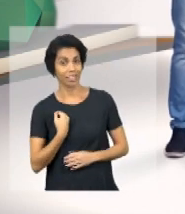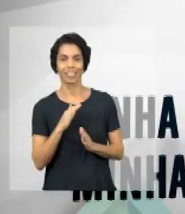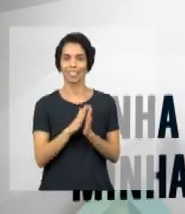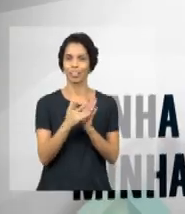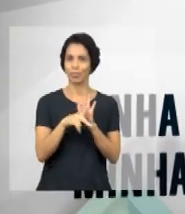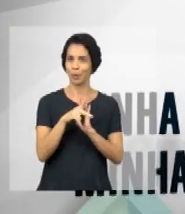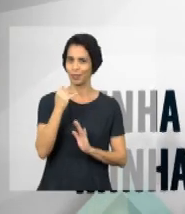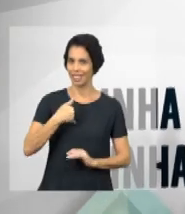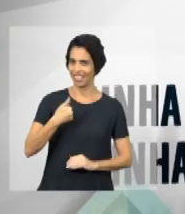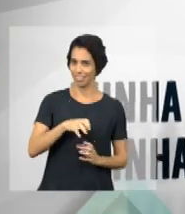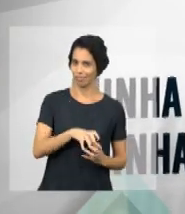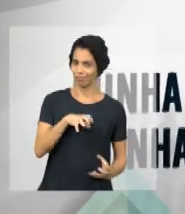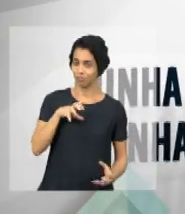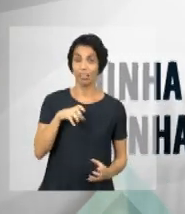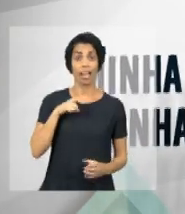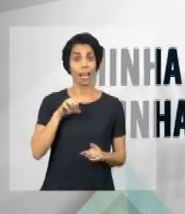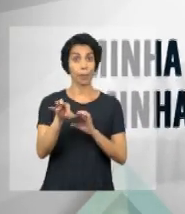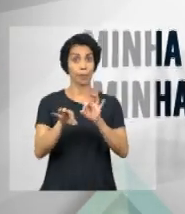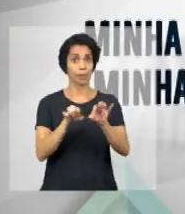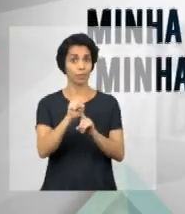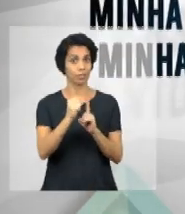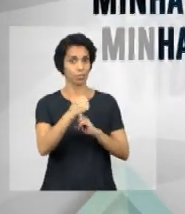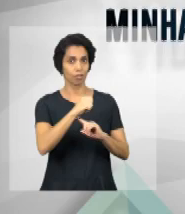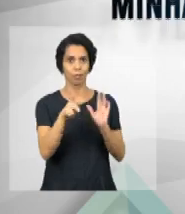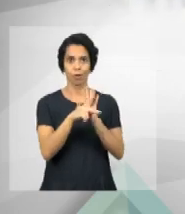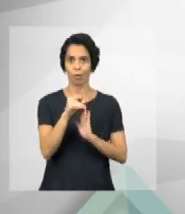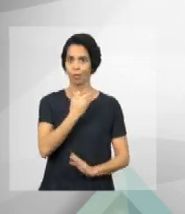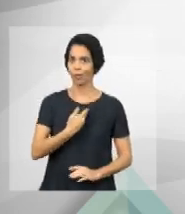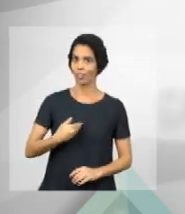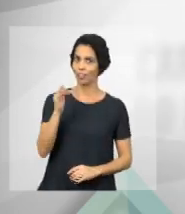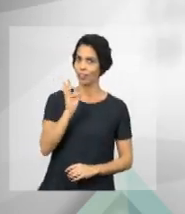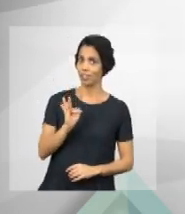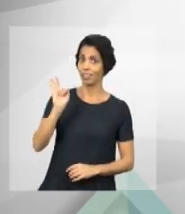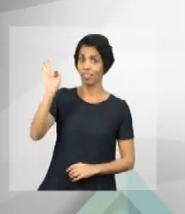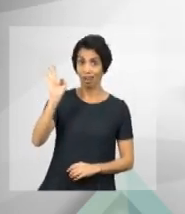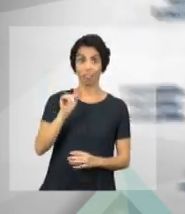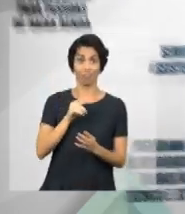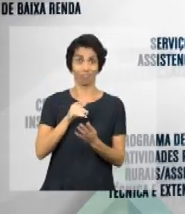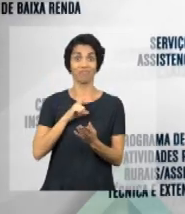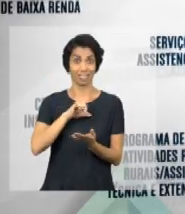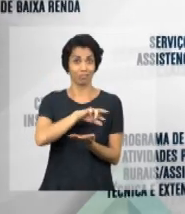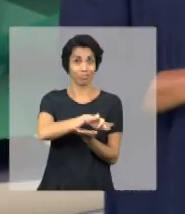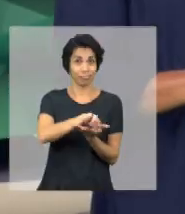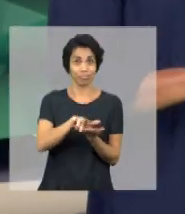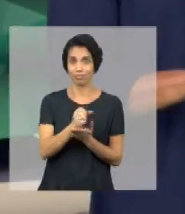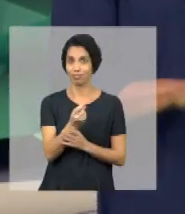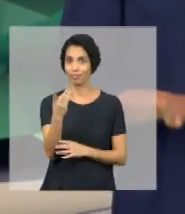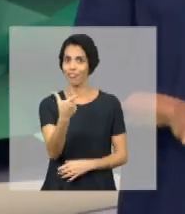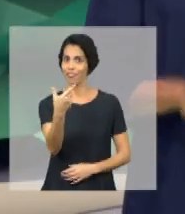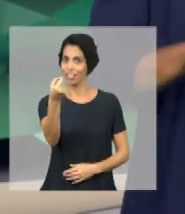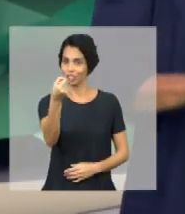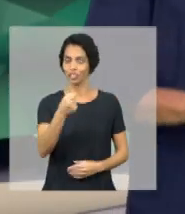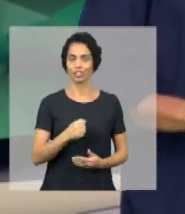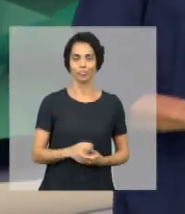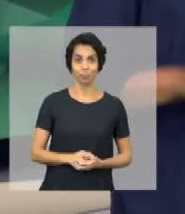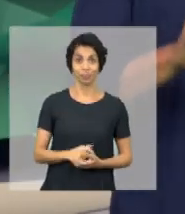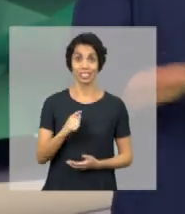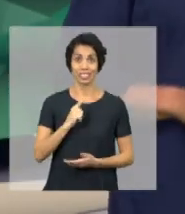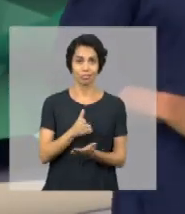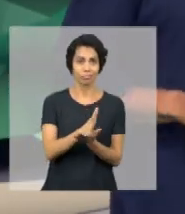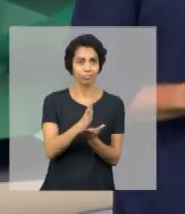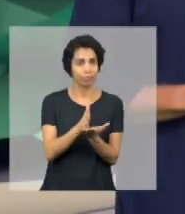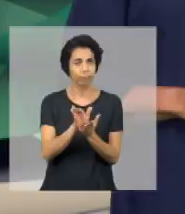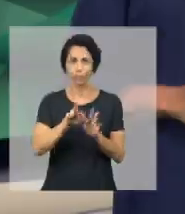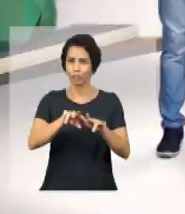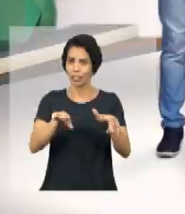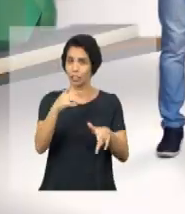Idoso. São programas sociais do governo federal e como eles, são mais de 20. É isso aí, eles têm funções e